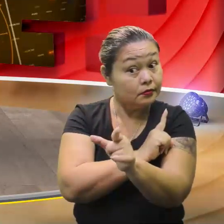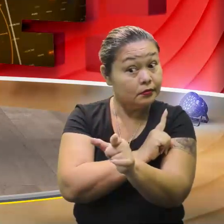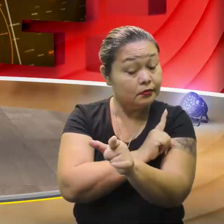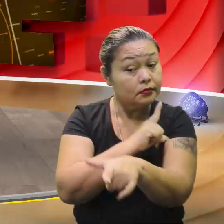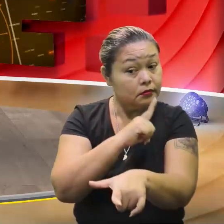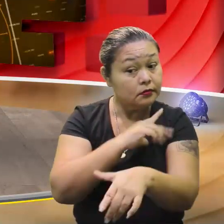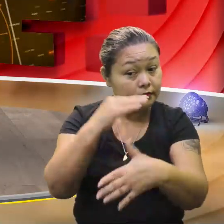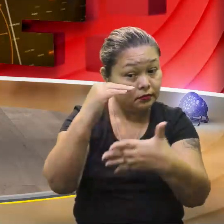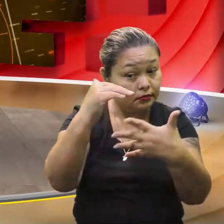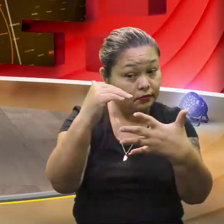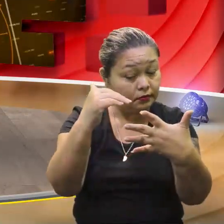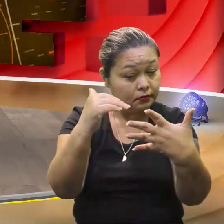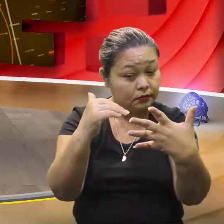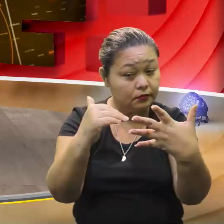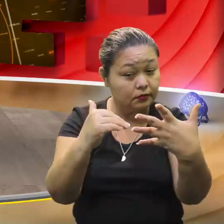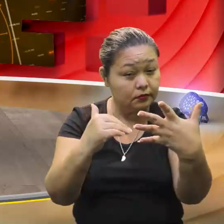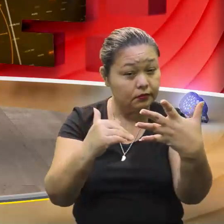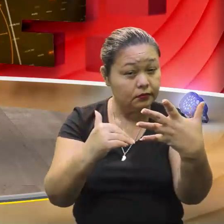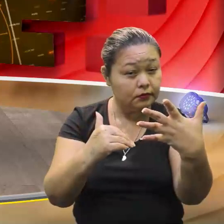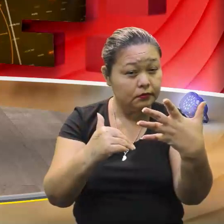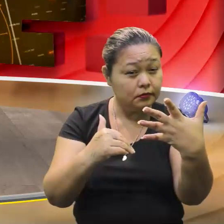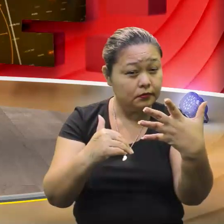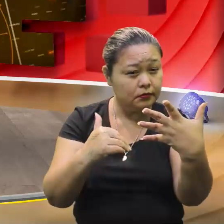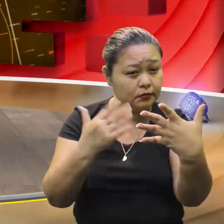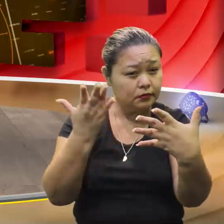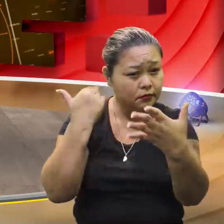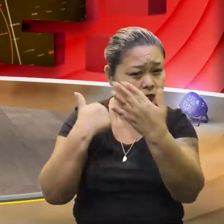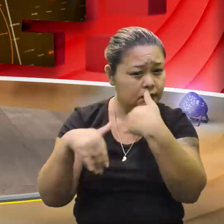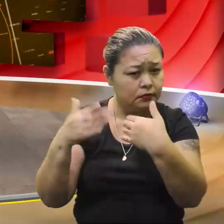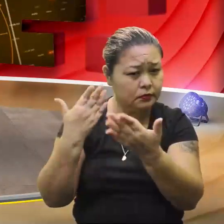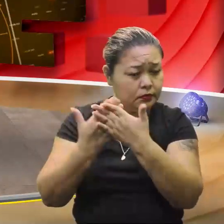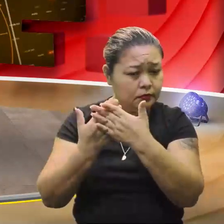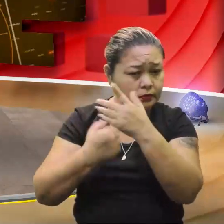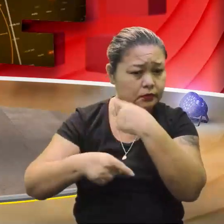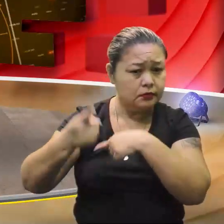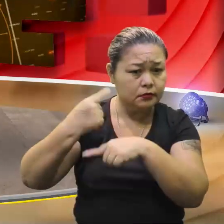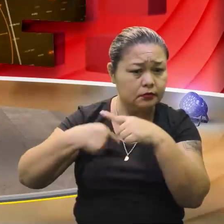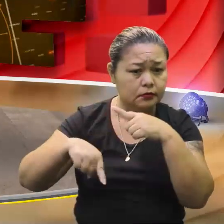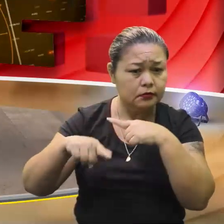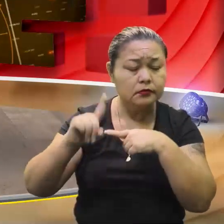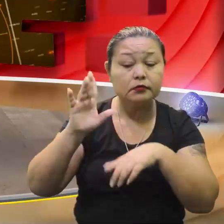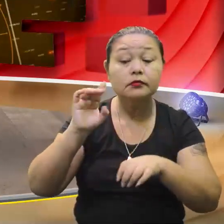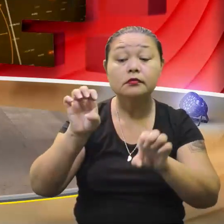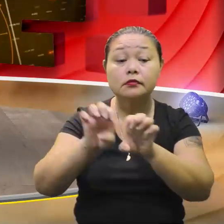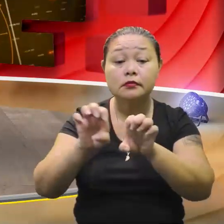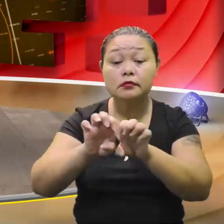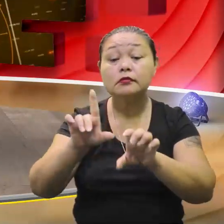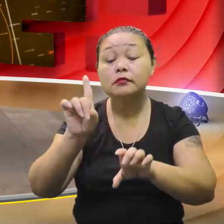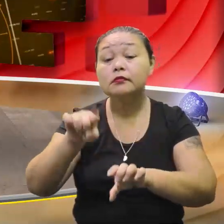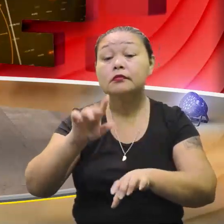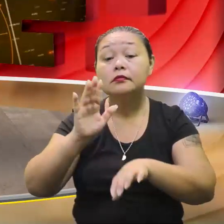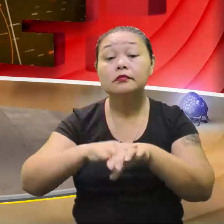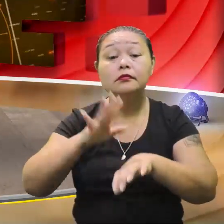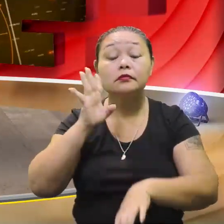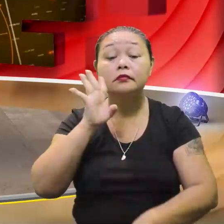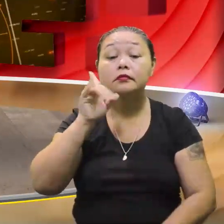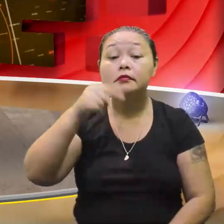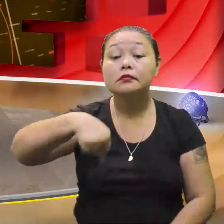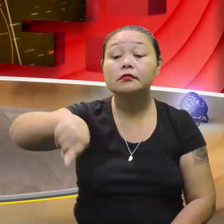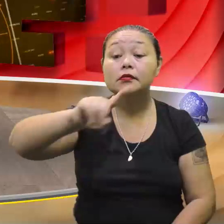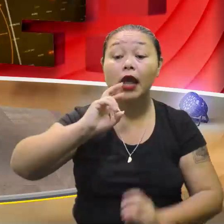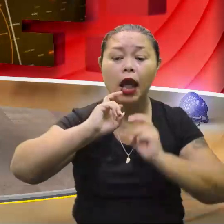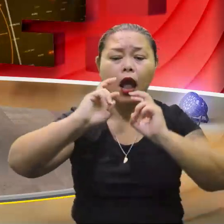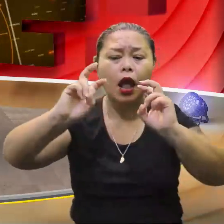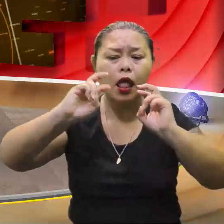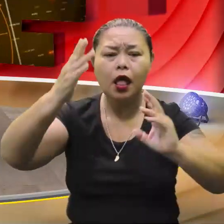Tem um procedimento. Lá na aula anterior, da anterior, a gente disse que cada equação tem um jeito, né? O mais legal é que já tem aluno na sala